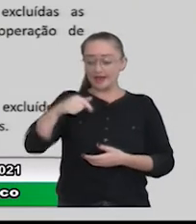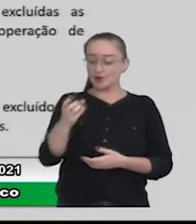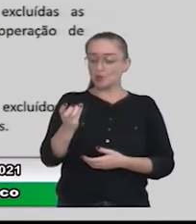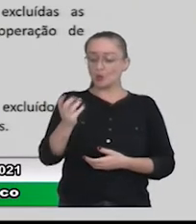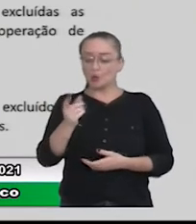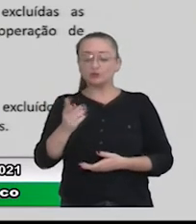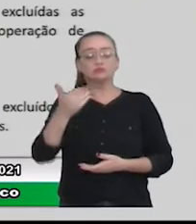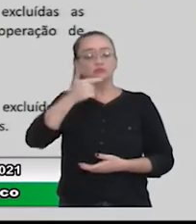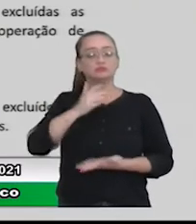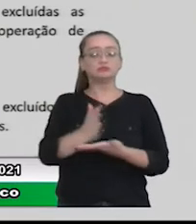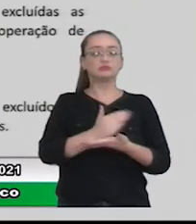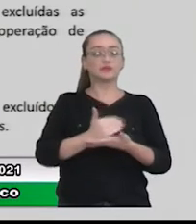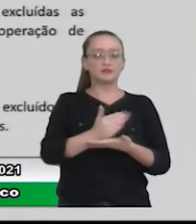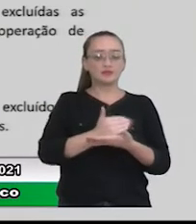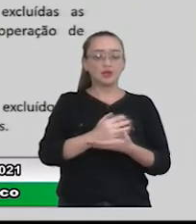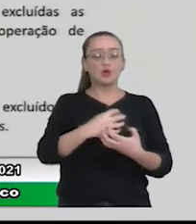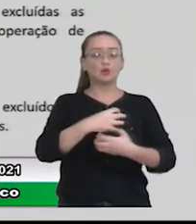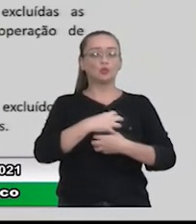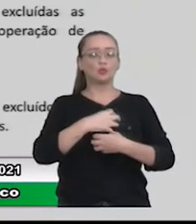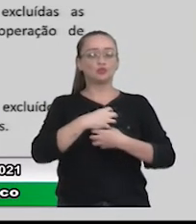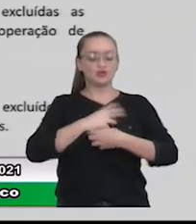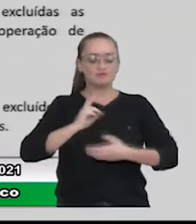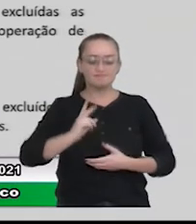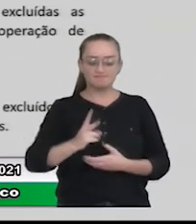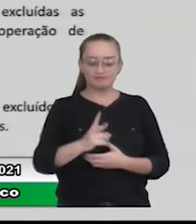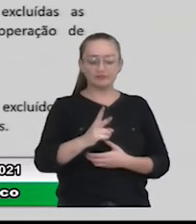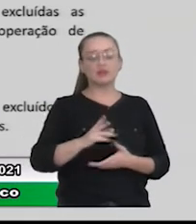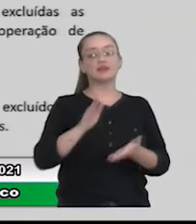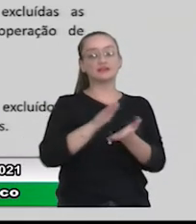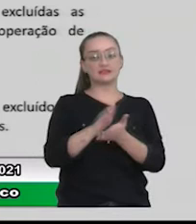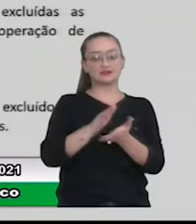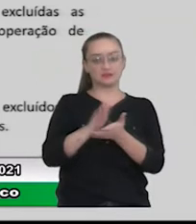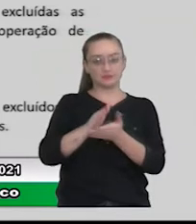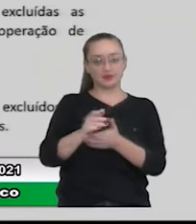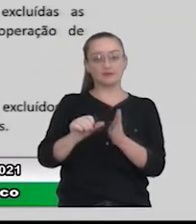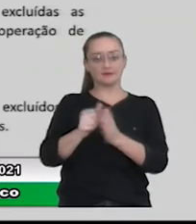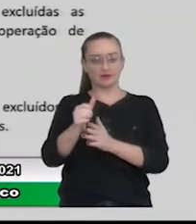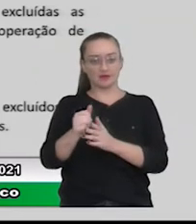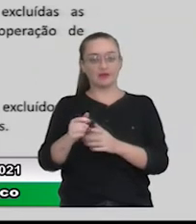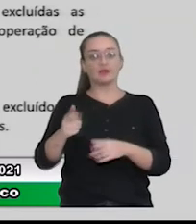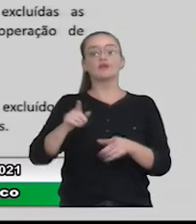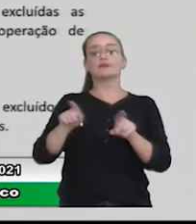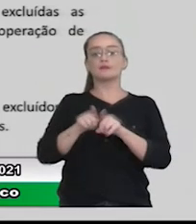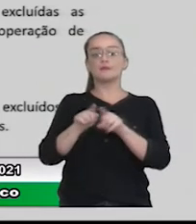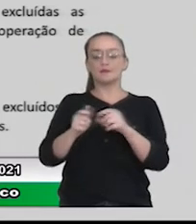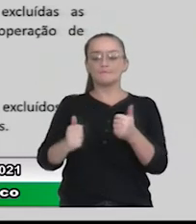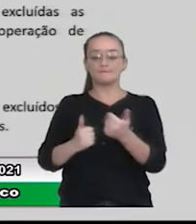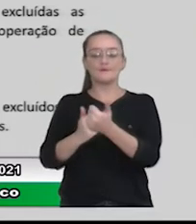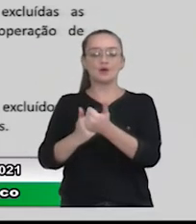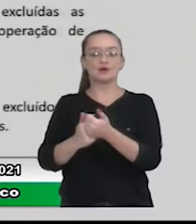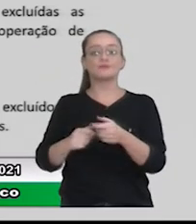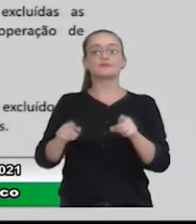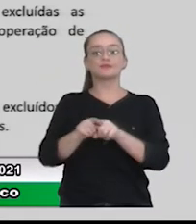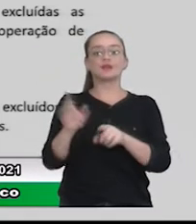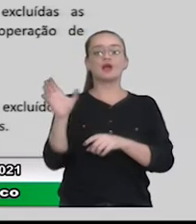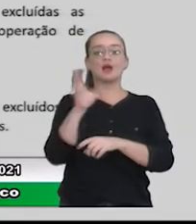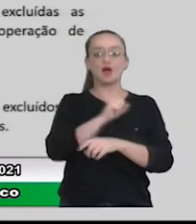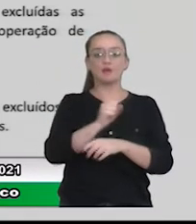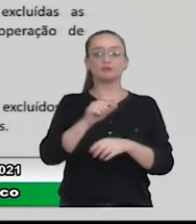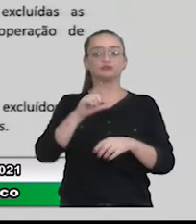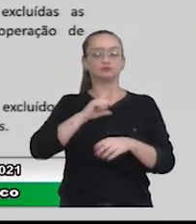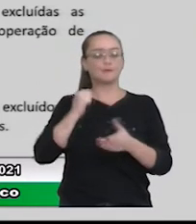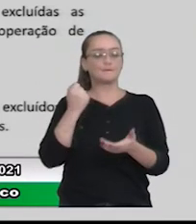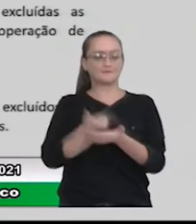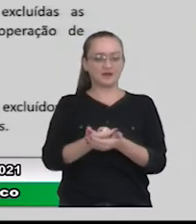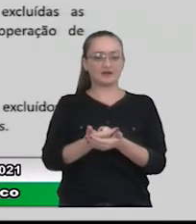arrecadar de forma a manter as suas despesas primárias, o seu custeio, e ainda honrar com o compromisso da dívida.